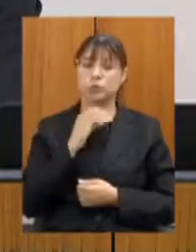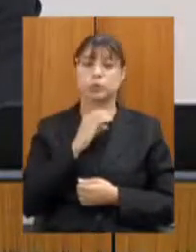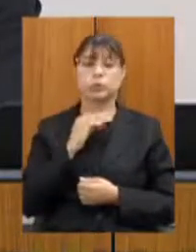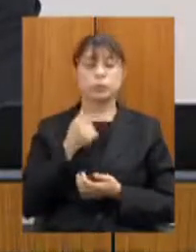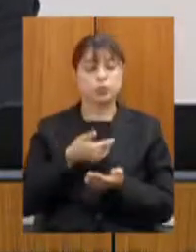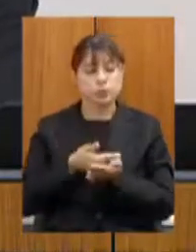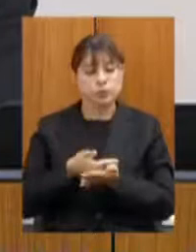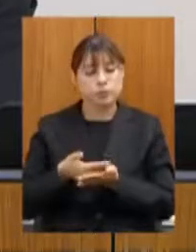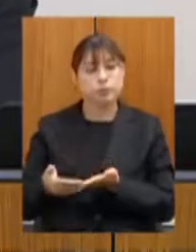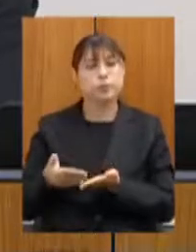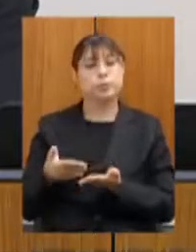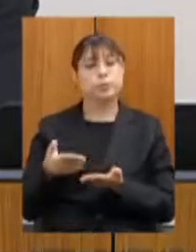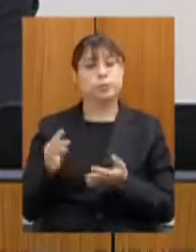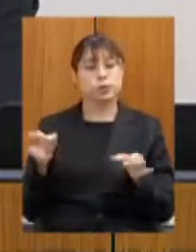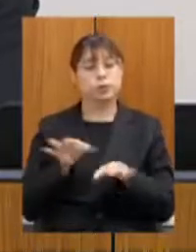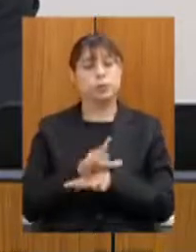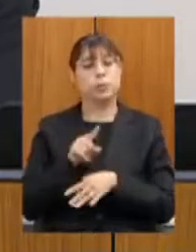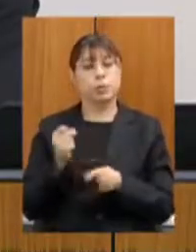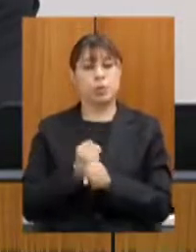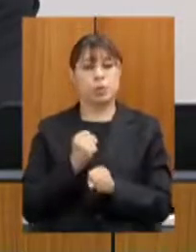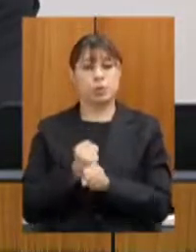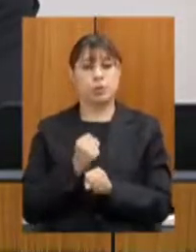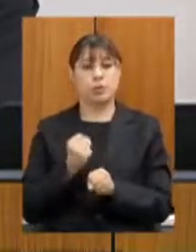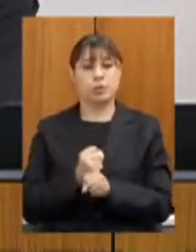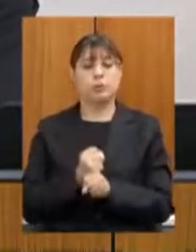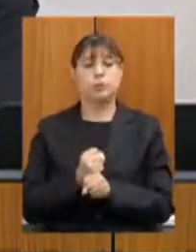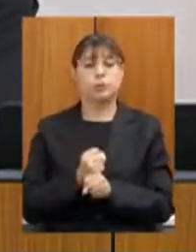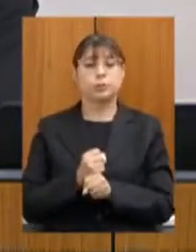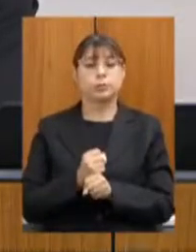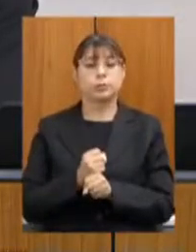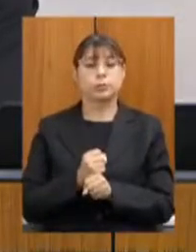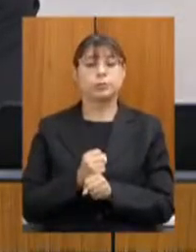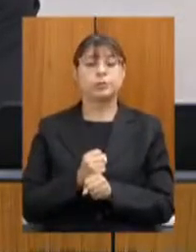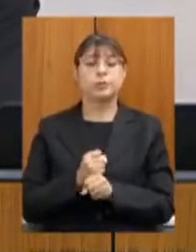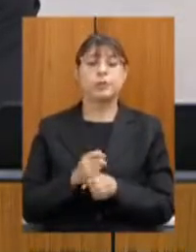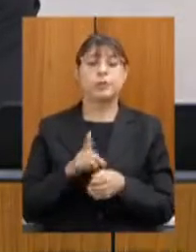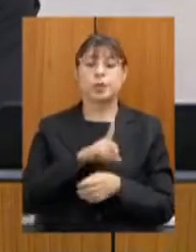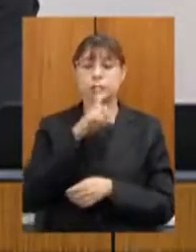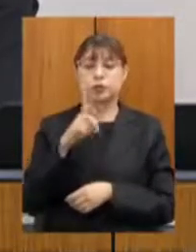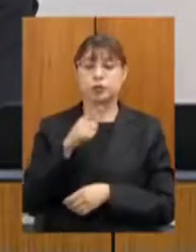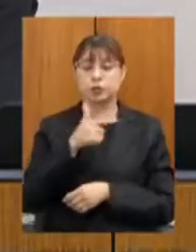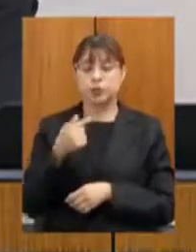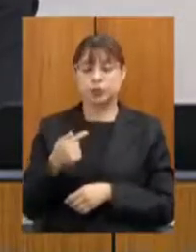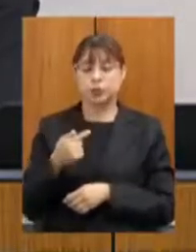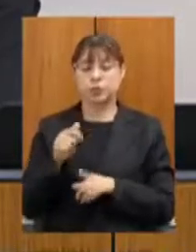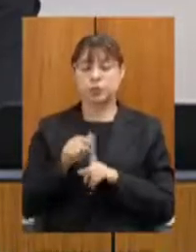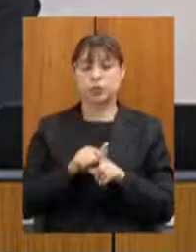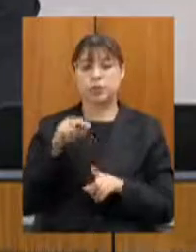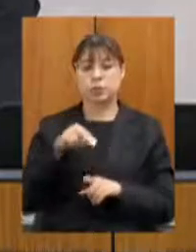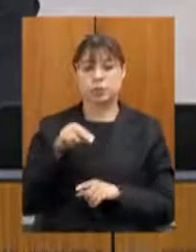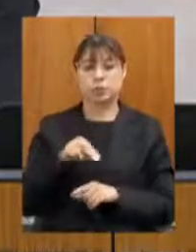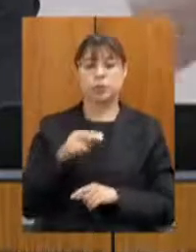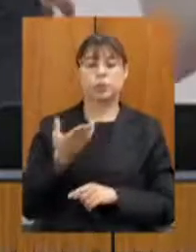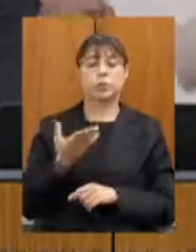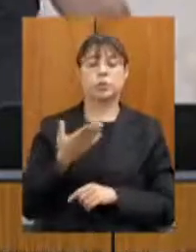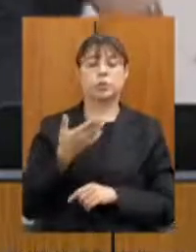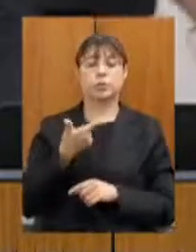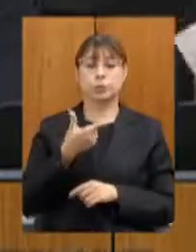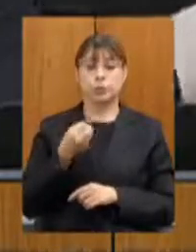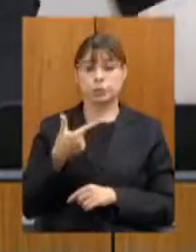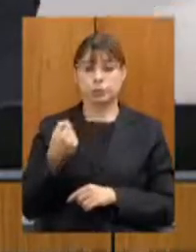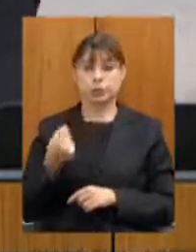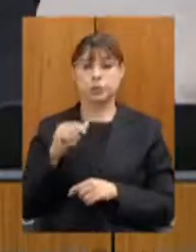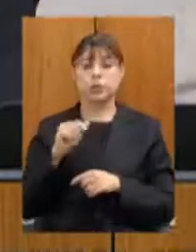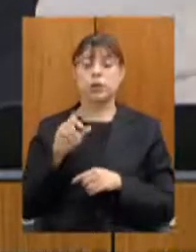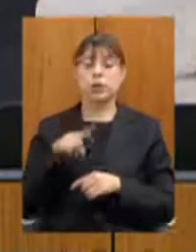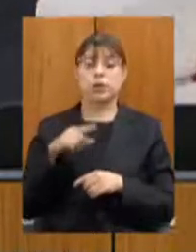para o início e conclusão dessas obras sala das comissões 27 de novembro de 2020 André Quintão